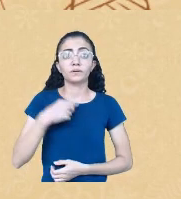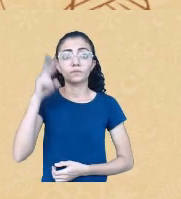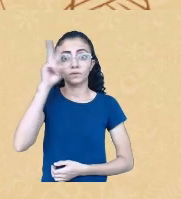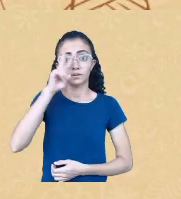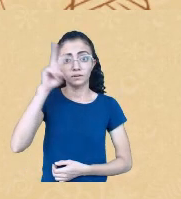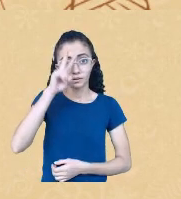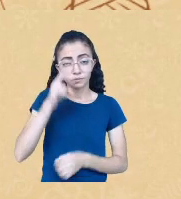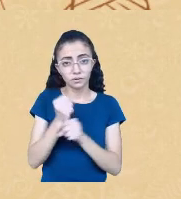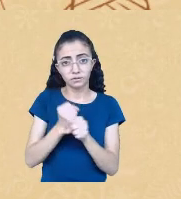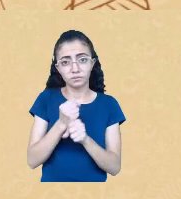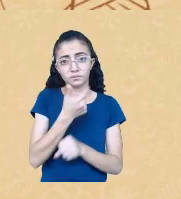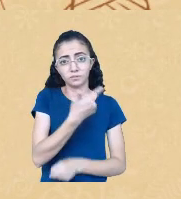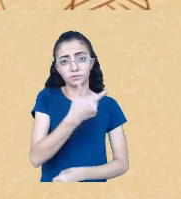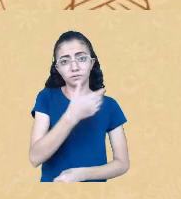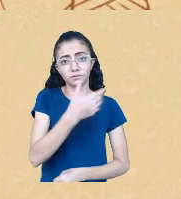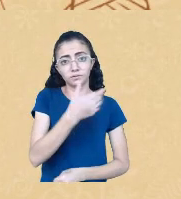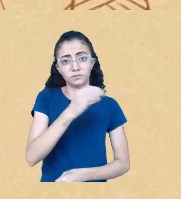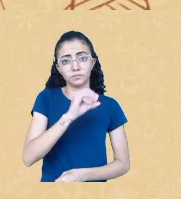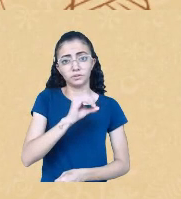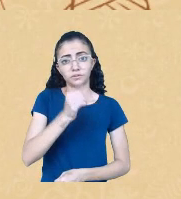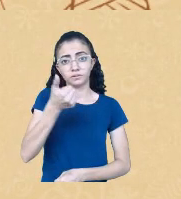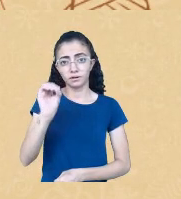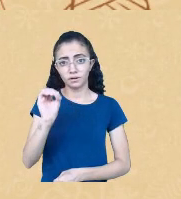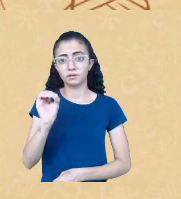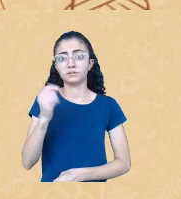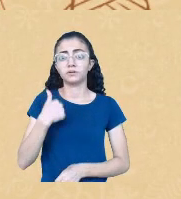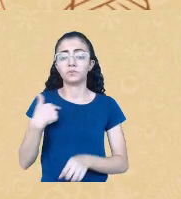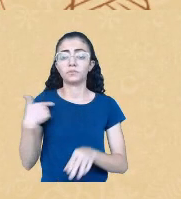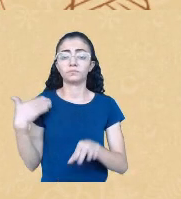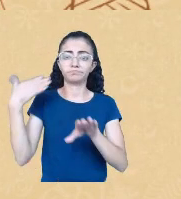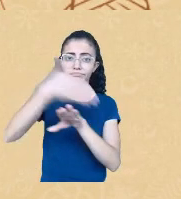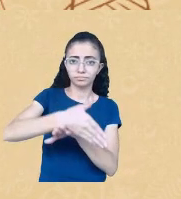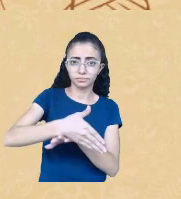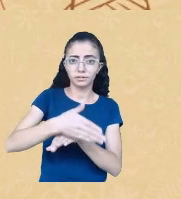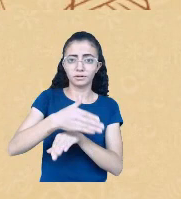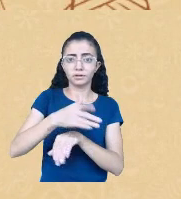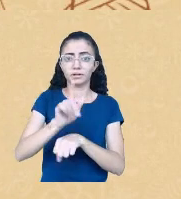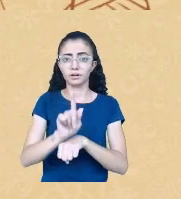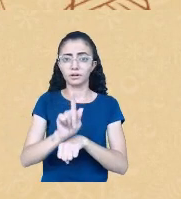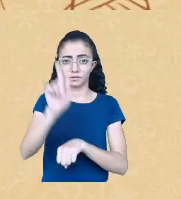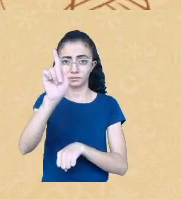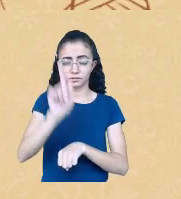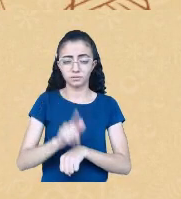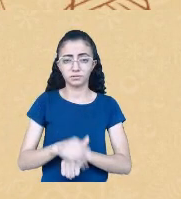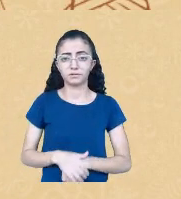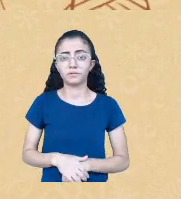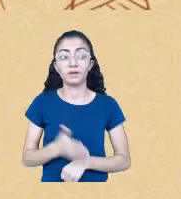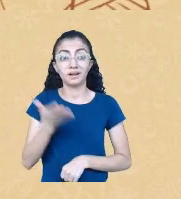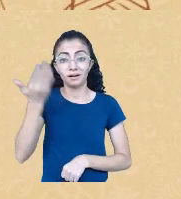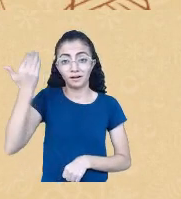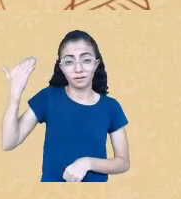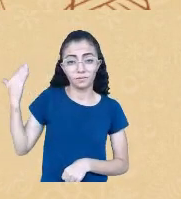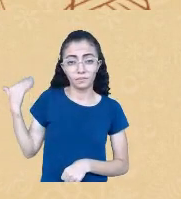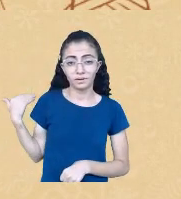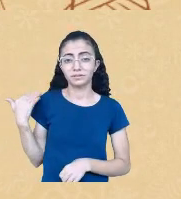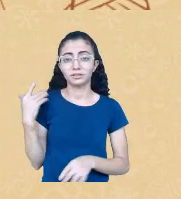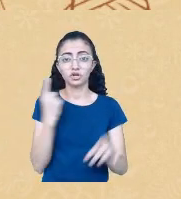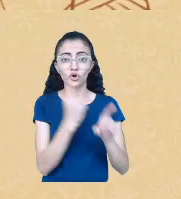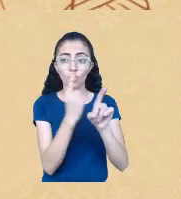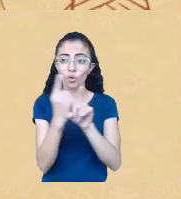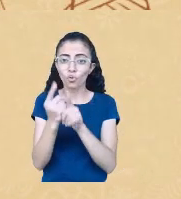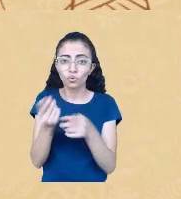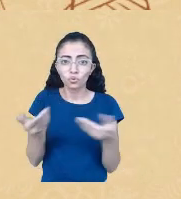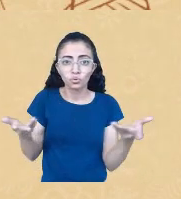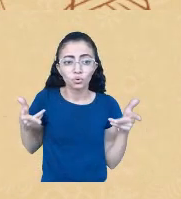graduação, e encontros como esse naquela época eram impensáveis para nós, estudantes